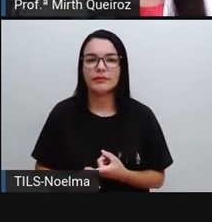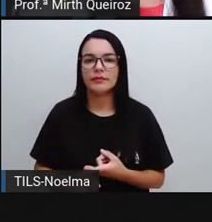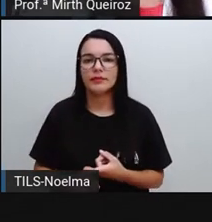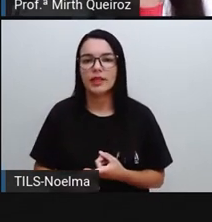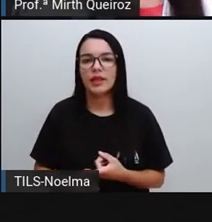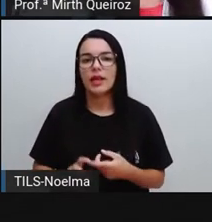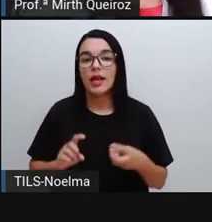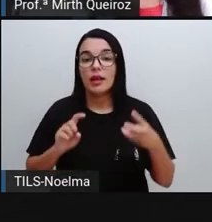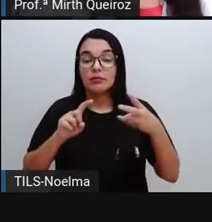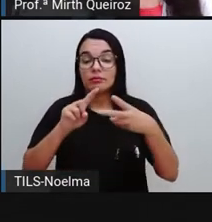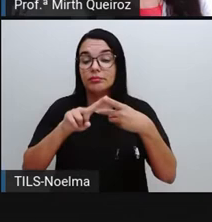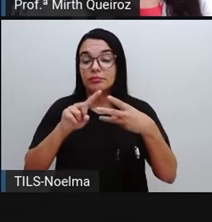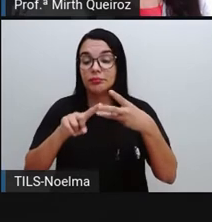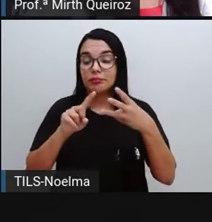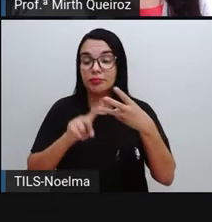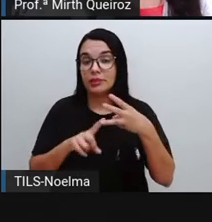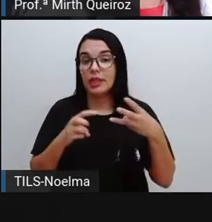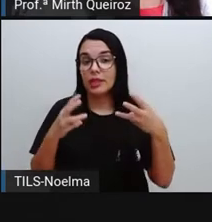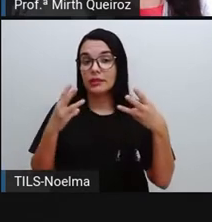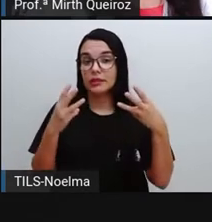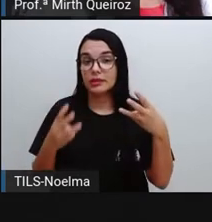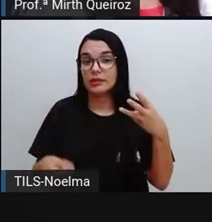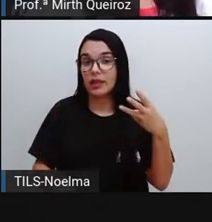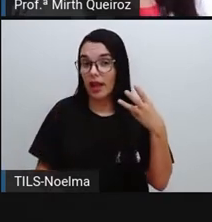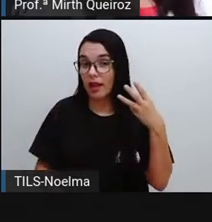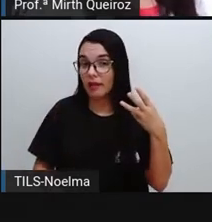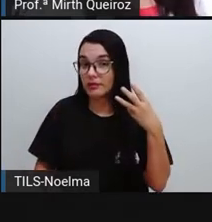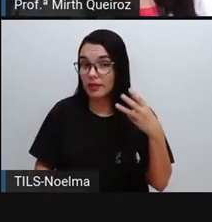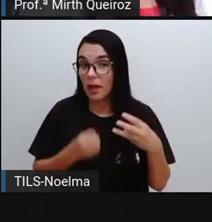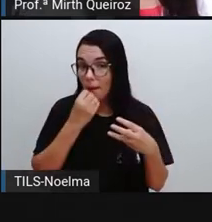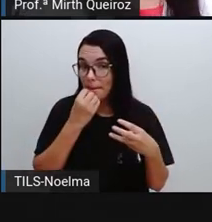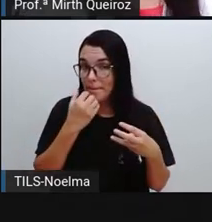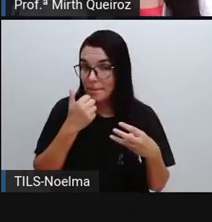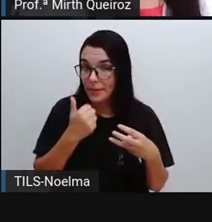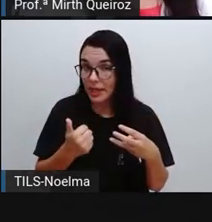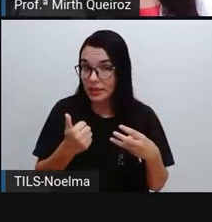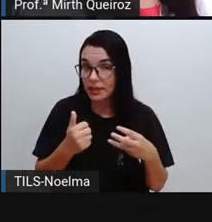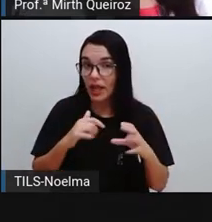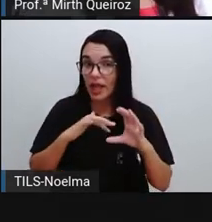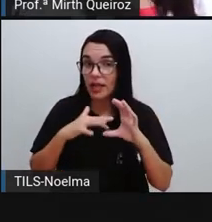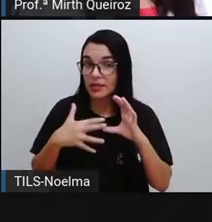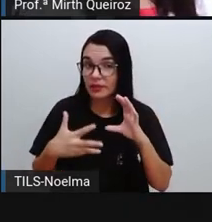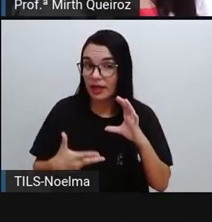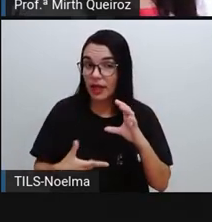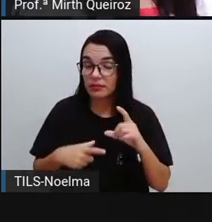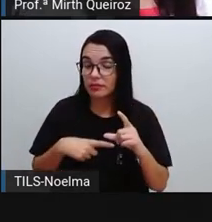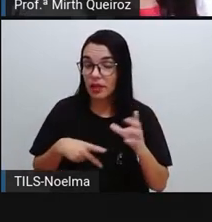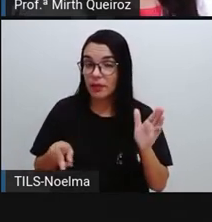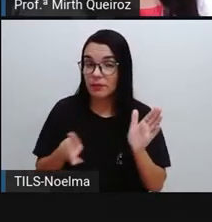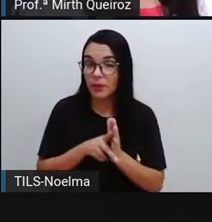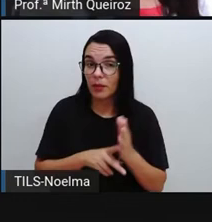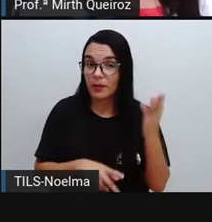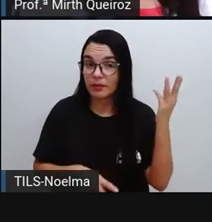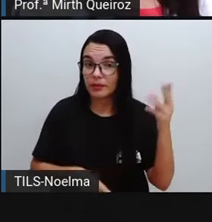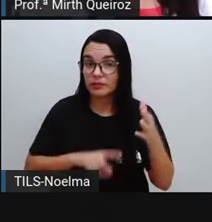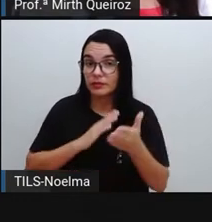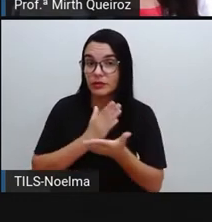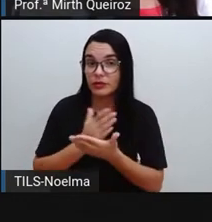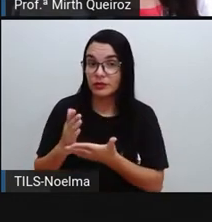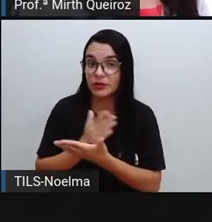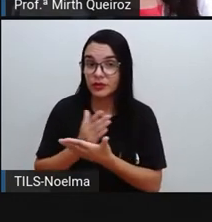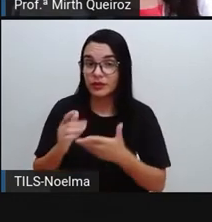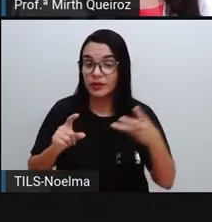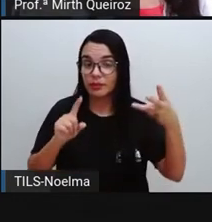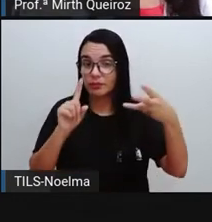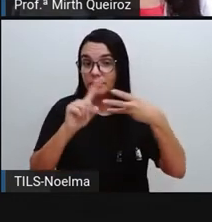Os três bens de consumo são classificados... Os bens de consumo, na verdade, são classificados em três divisões principais. Então, nós temos três